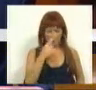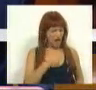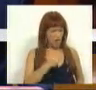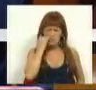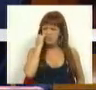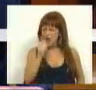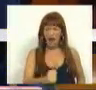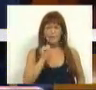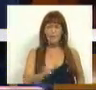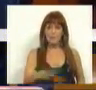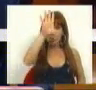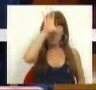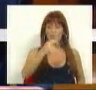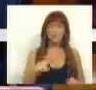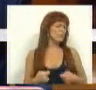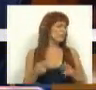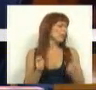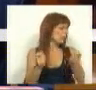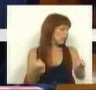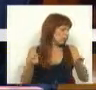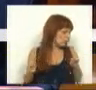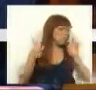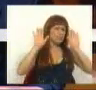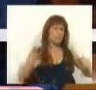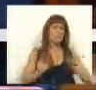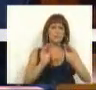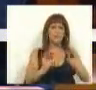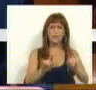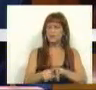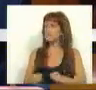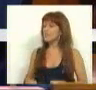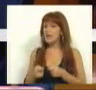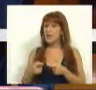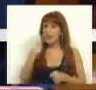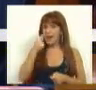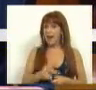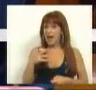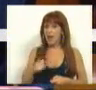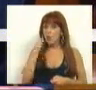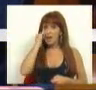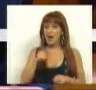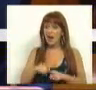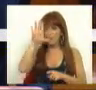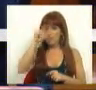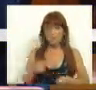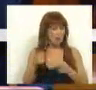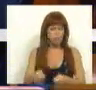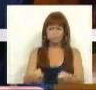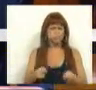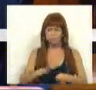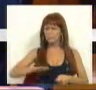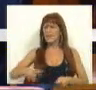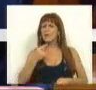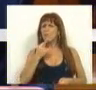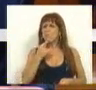erro grave do Governo desinvestir na educação, é um erro grave do Governo desinvestir na ciência, é um